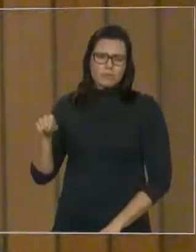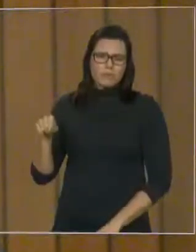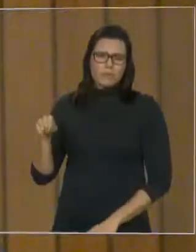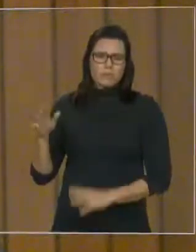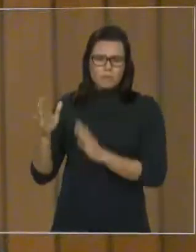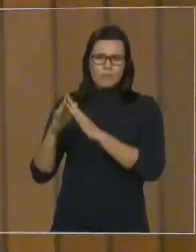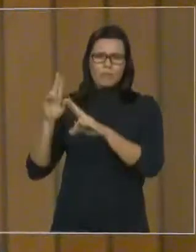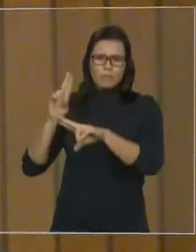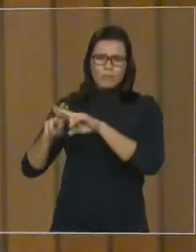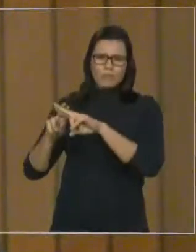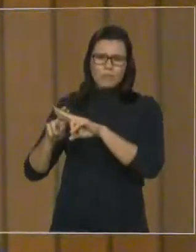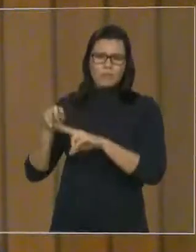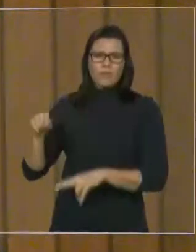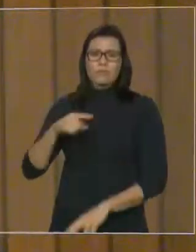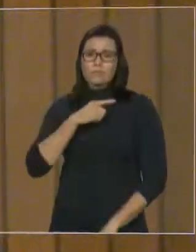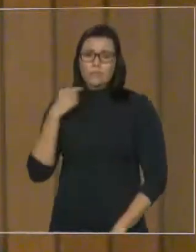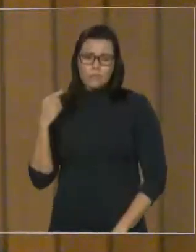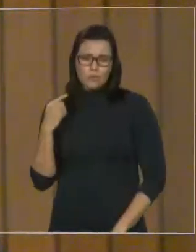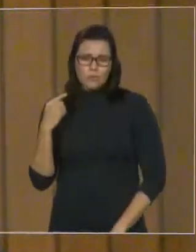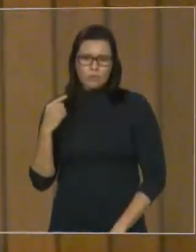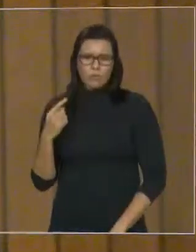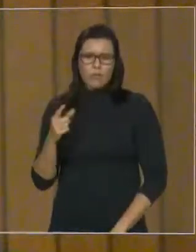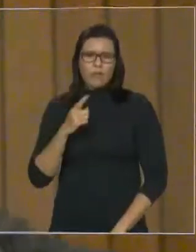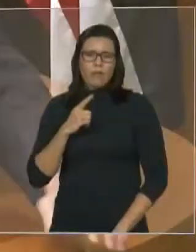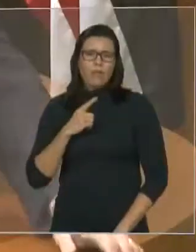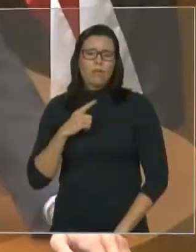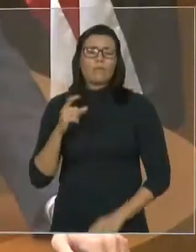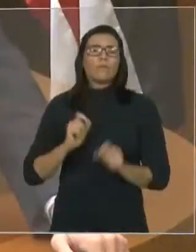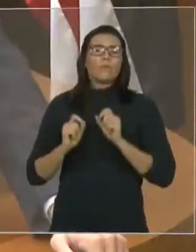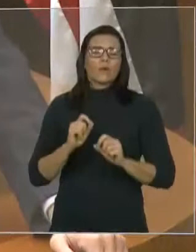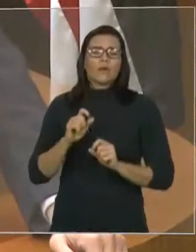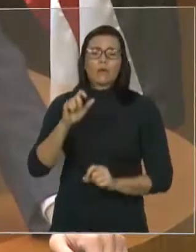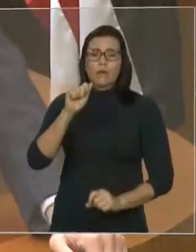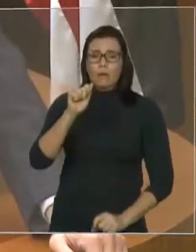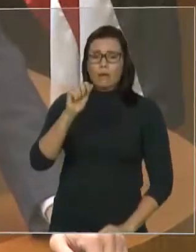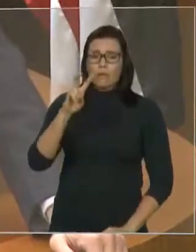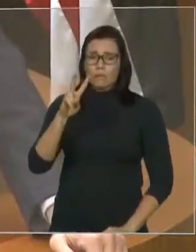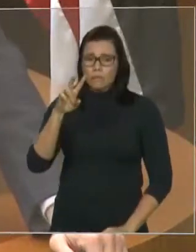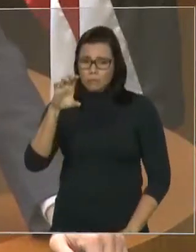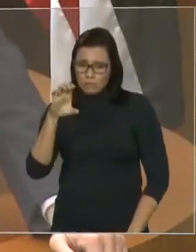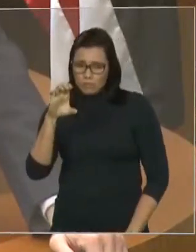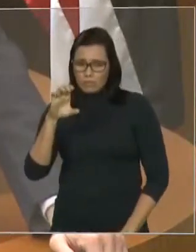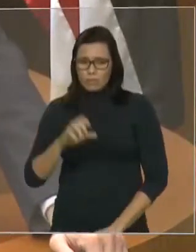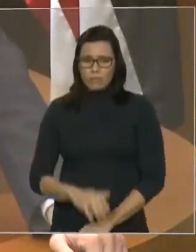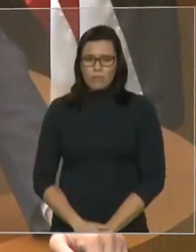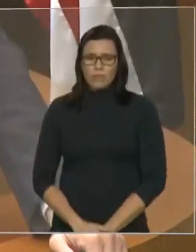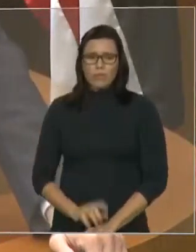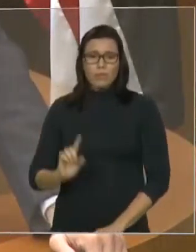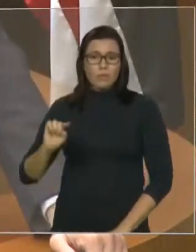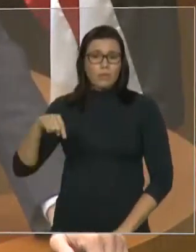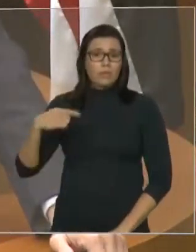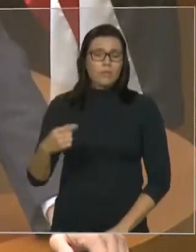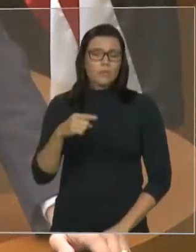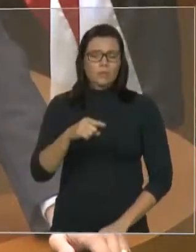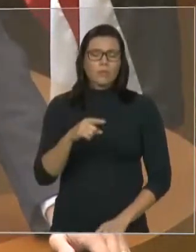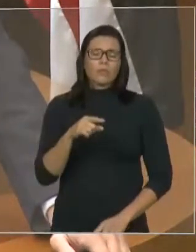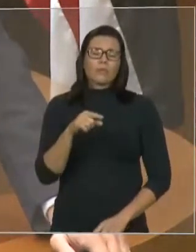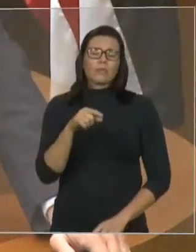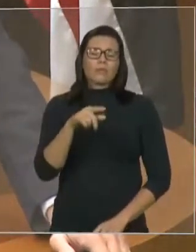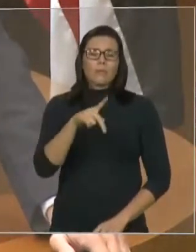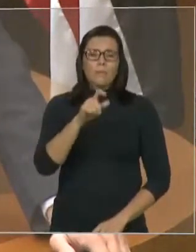de AVC, deputada Graça Paz, e depois também da delegacia de Paraibana e Carotapera, que tiveram a energia